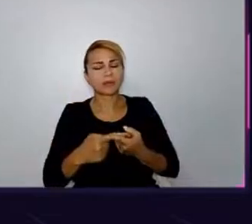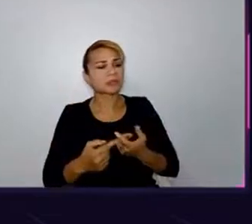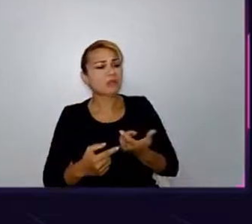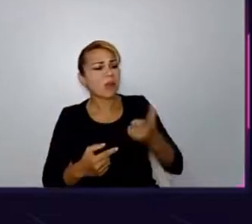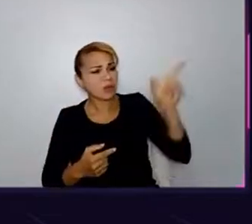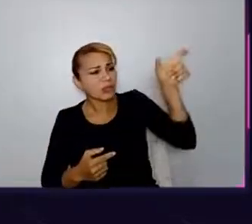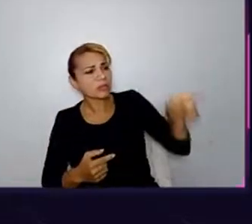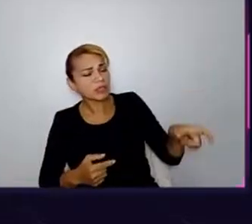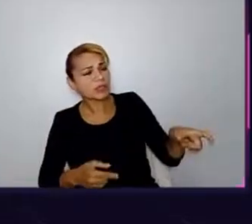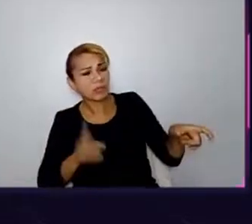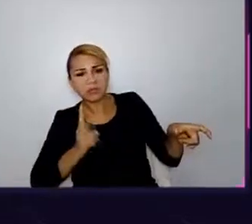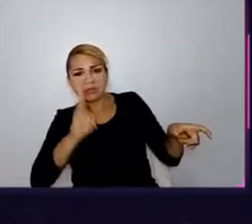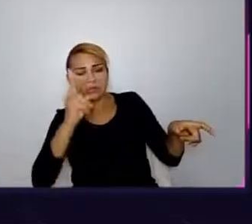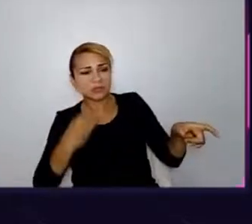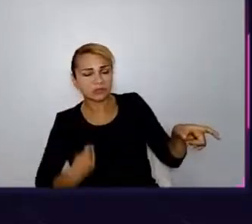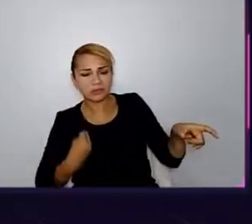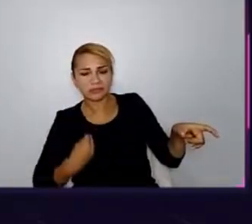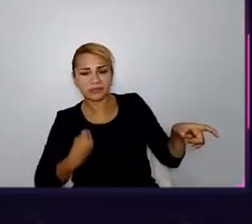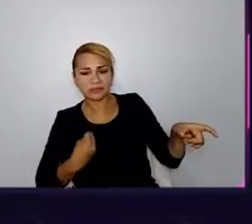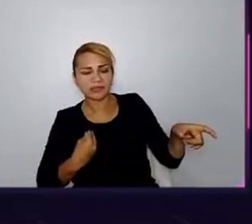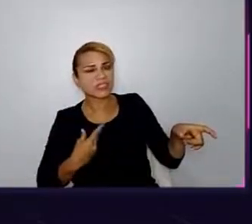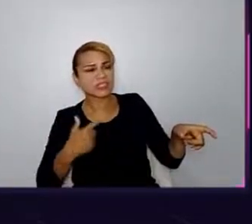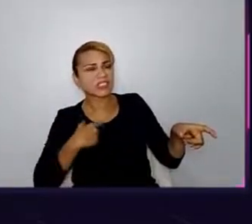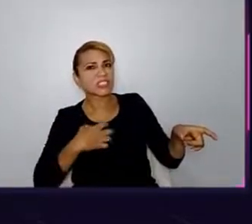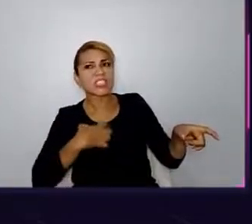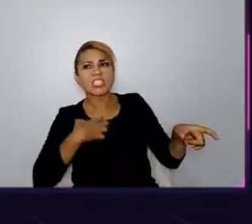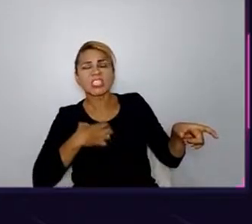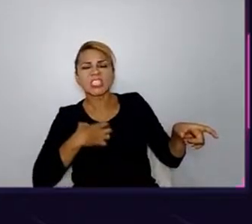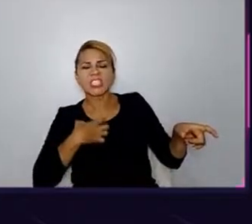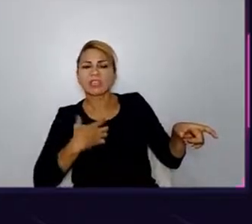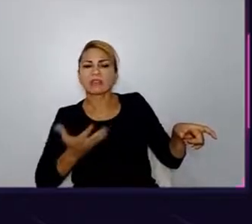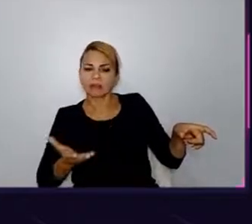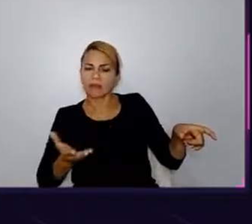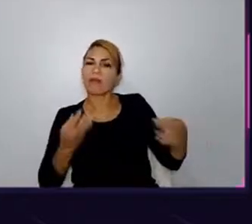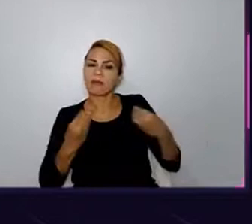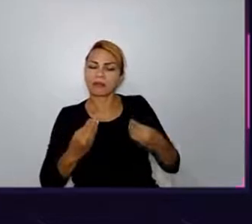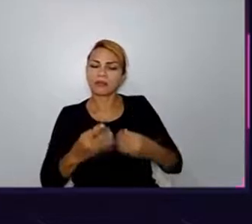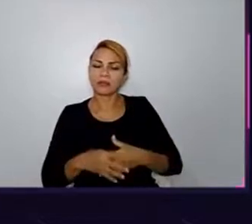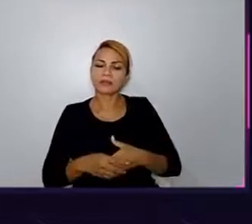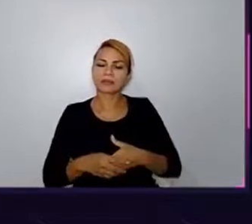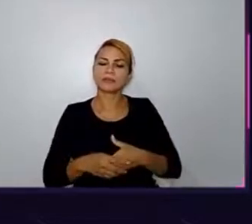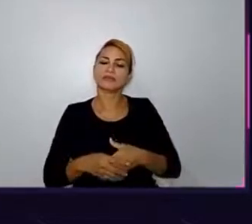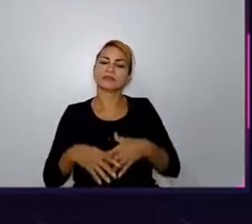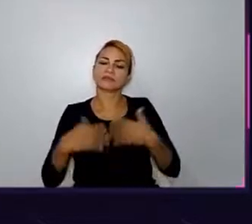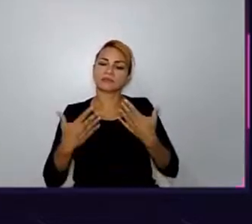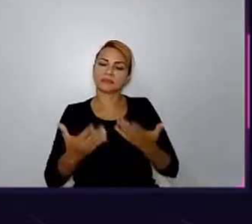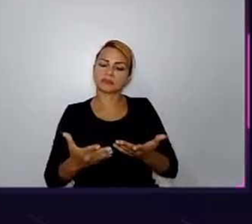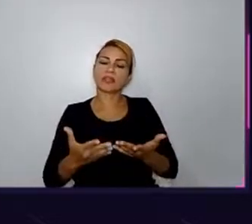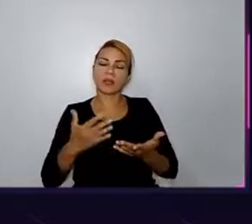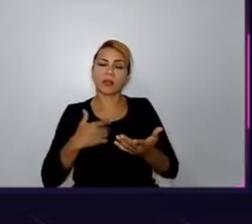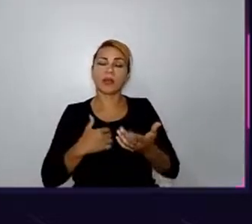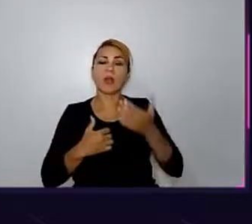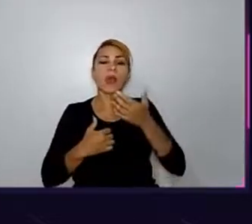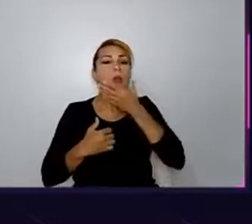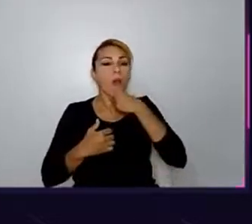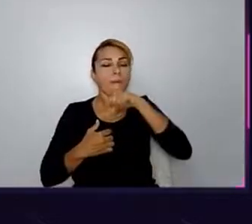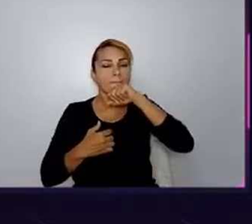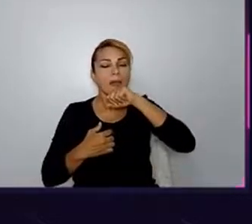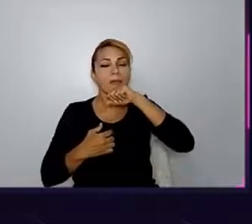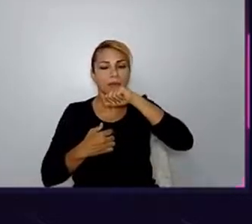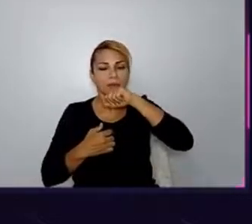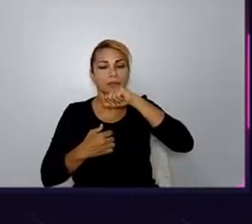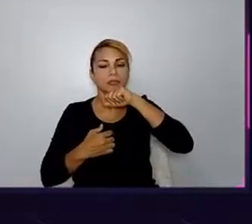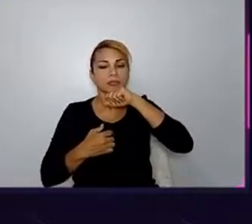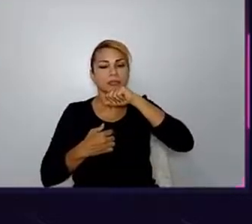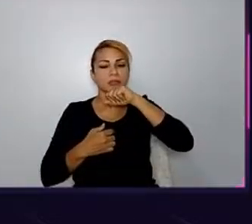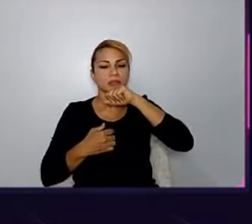tipo, aquilo só estava me consumindo, né? E aí, assim, em relação ao meu pai, especificamente, eu passei muito tempo,